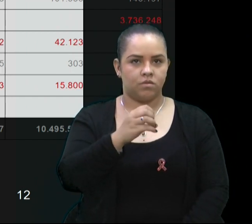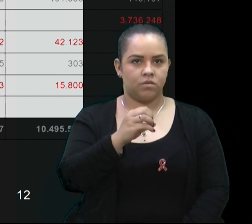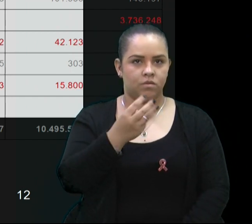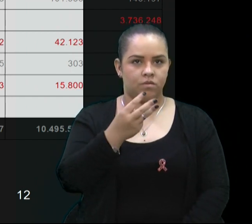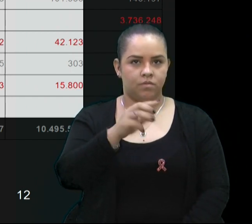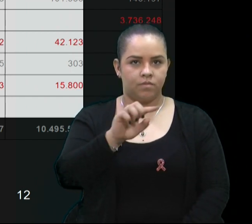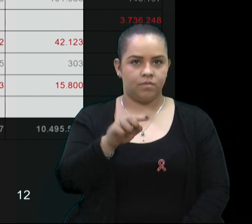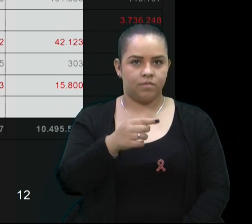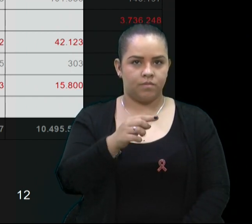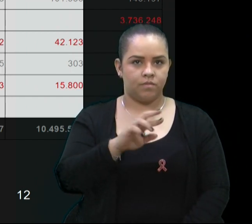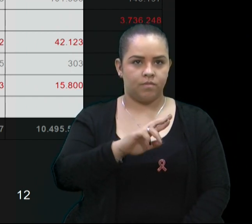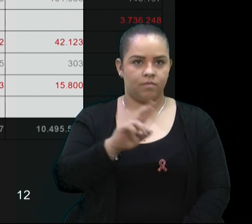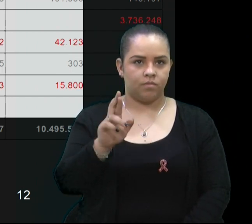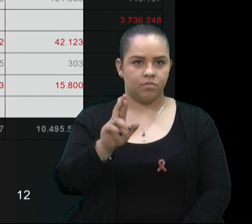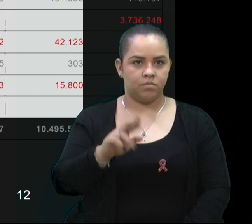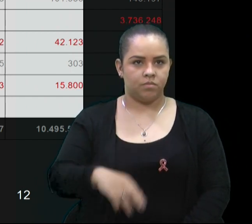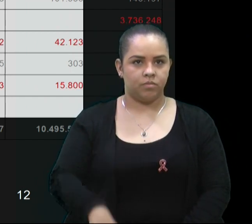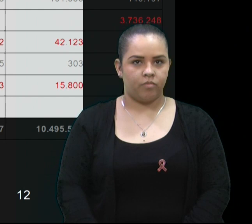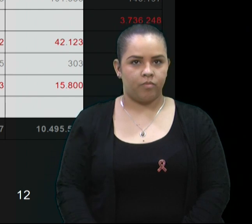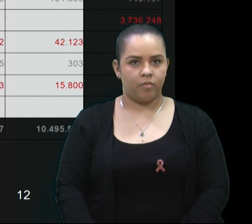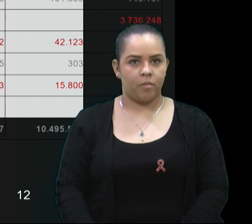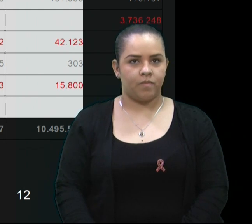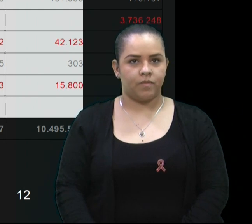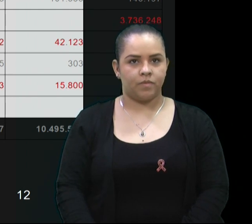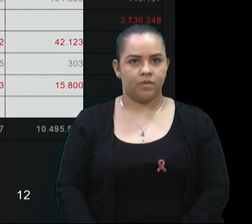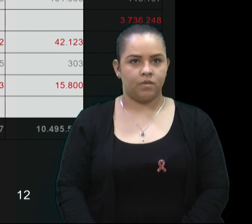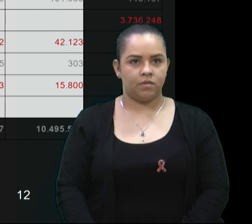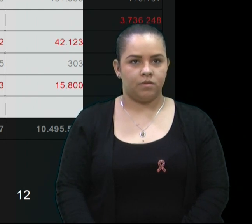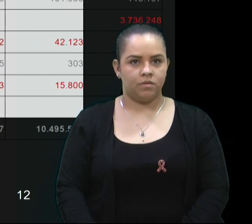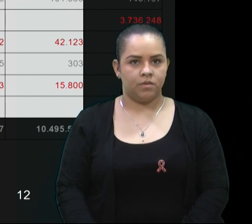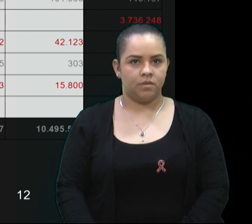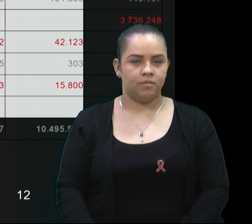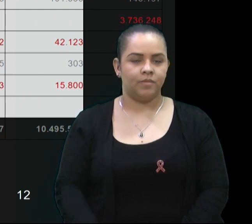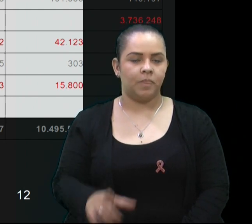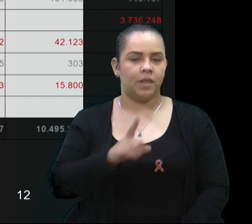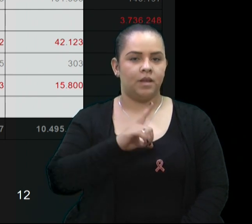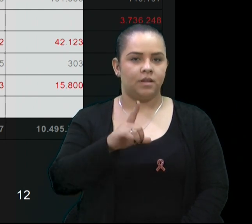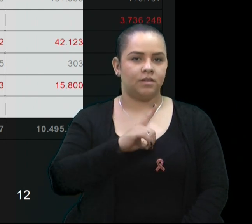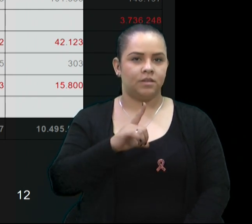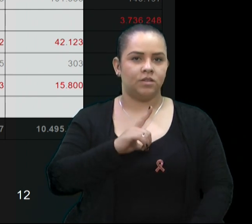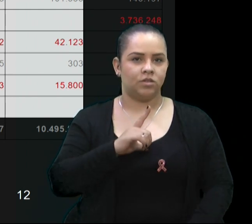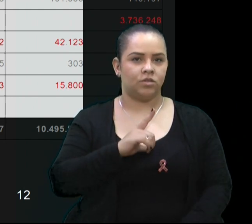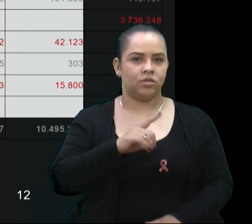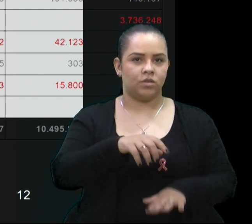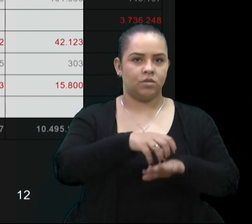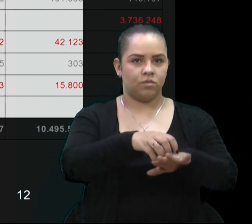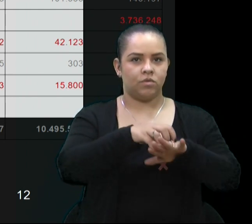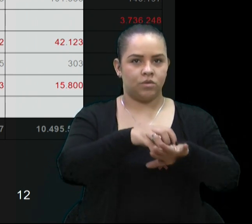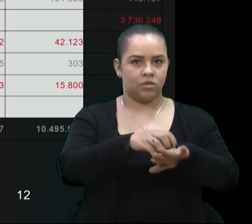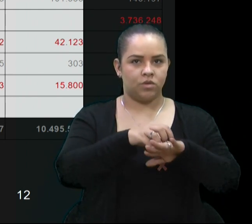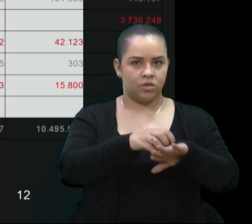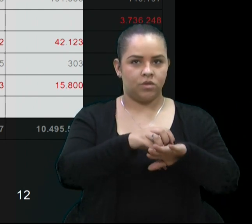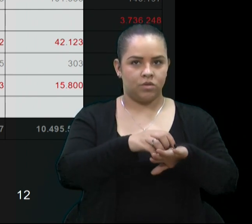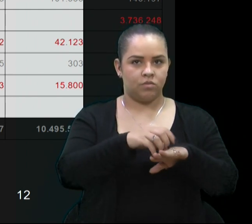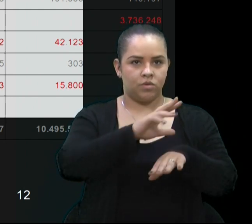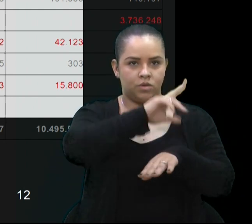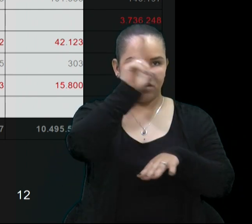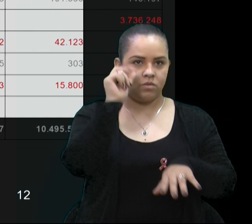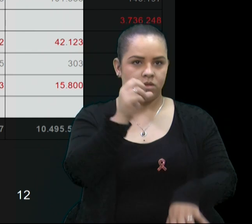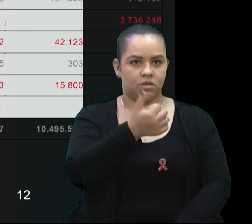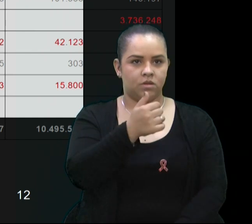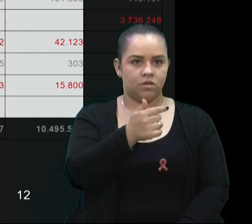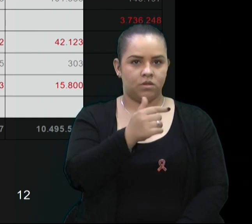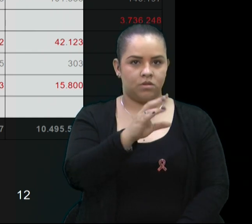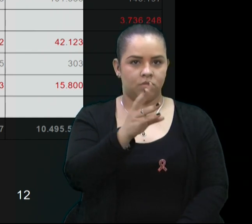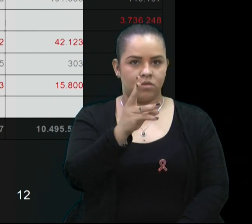Auxílio transportes para estagiários, verbas do município, R$ 67.000,00, verbas do Estado, R$